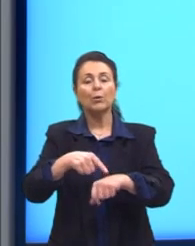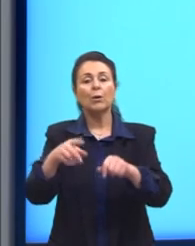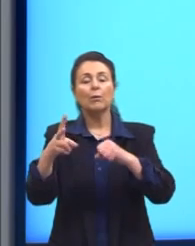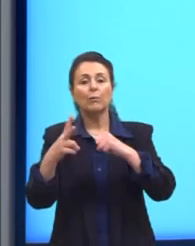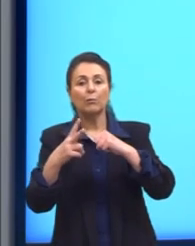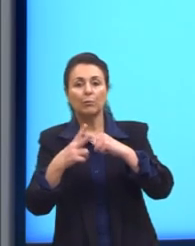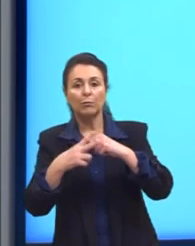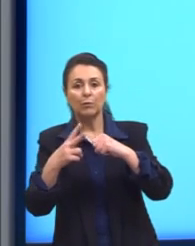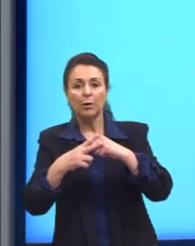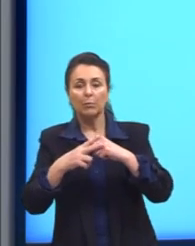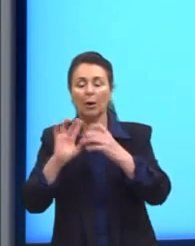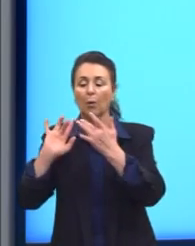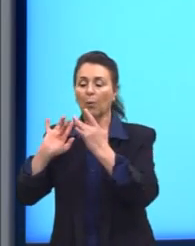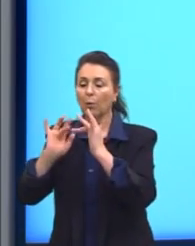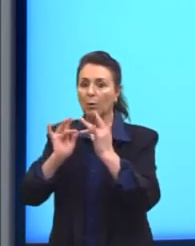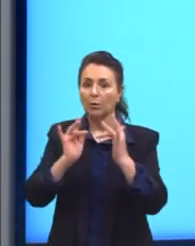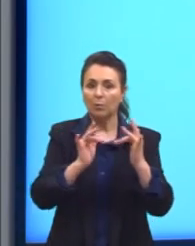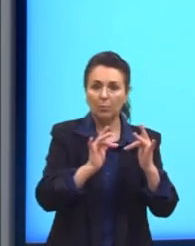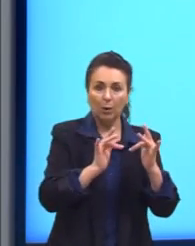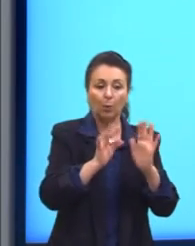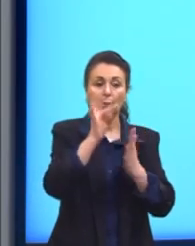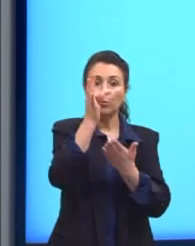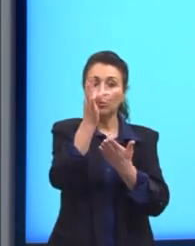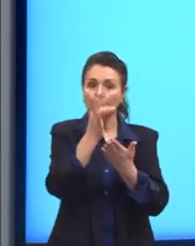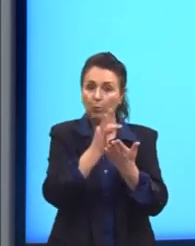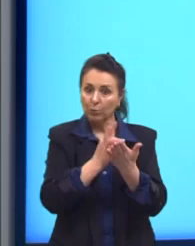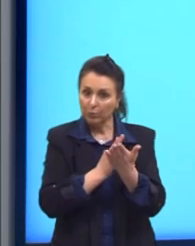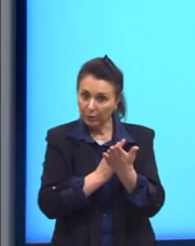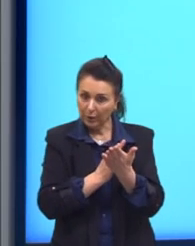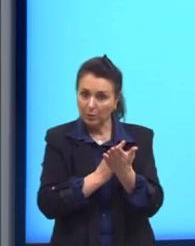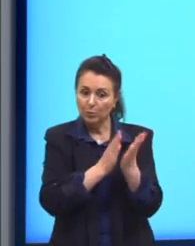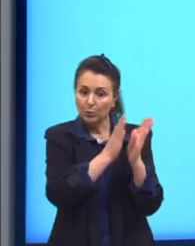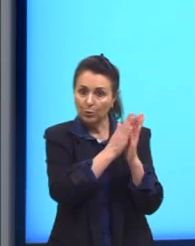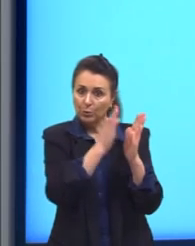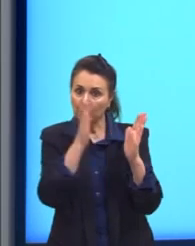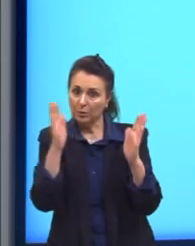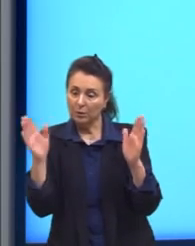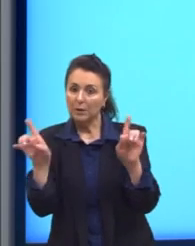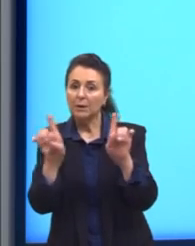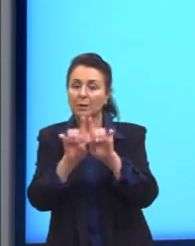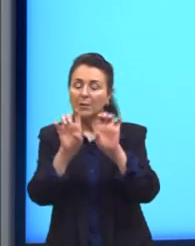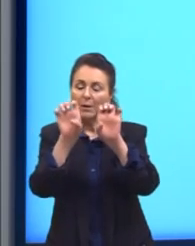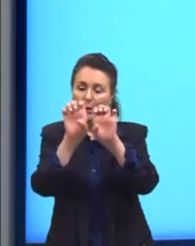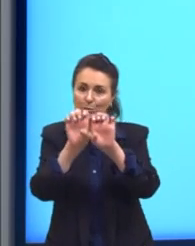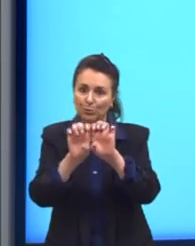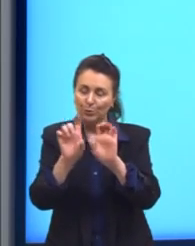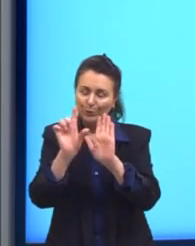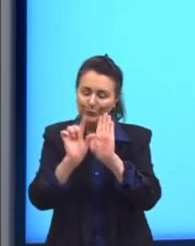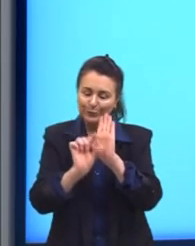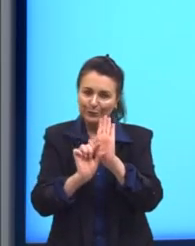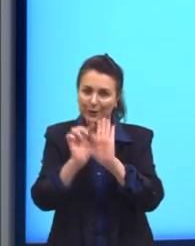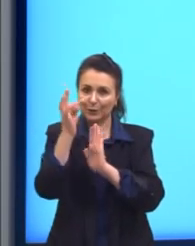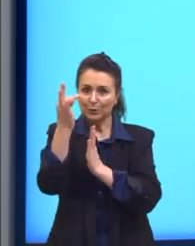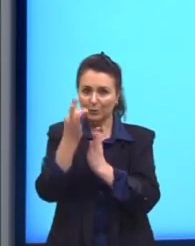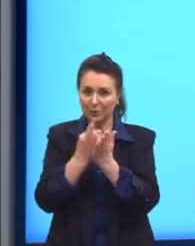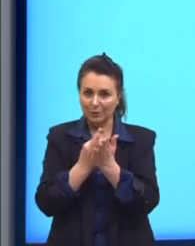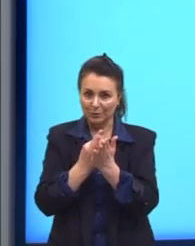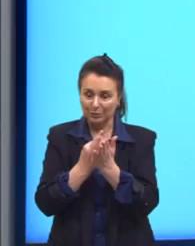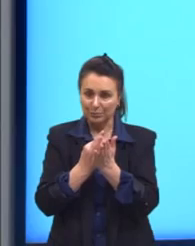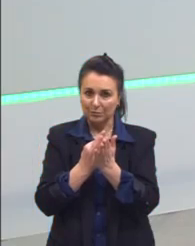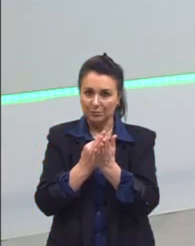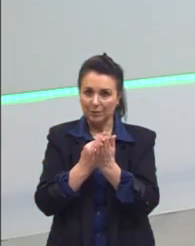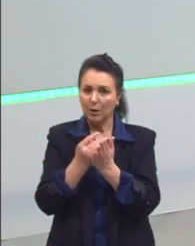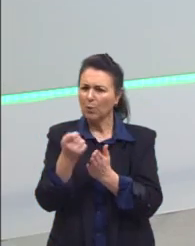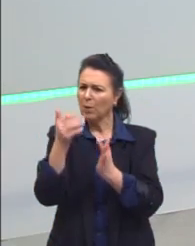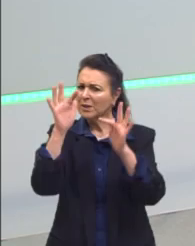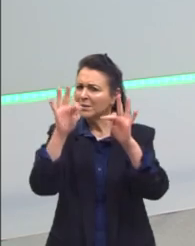elementos de articulação das sequências do texto e construção da microestrutura do texto. Para finalizar a aula de hoje,